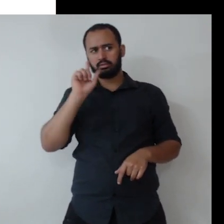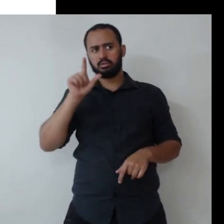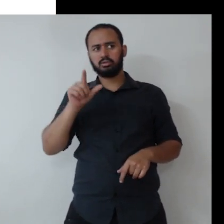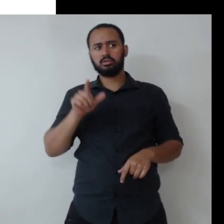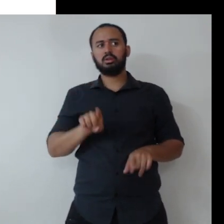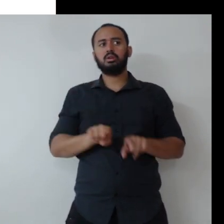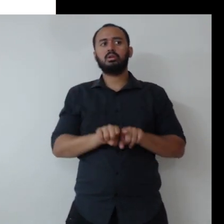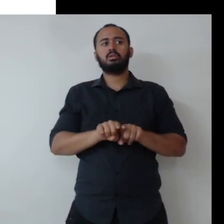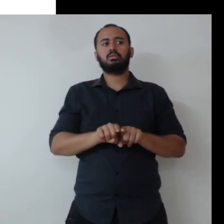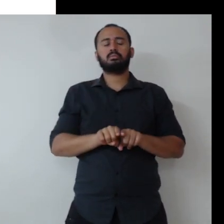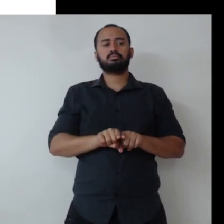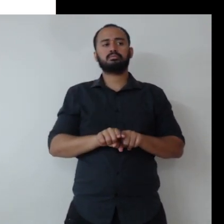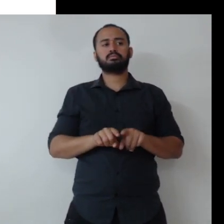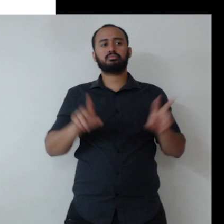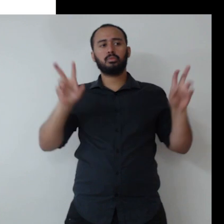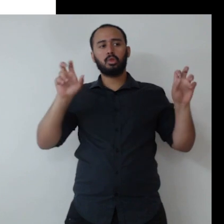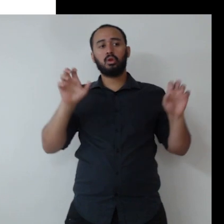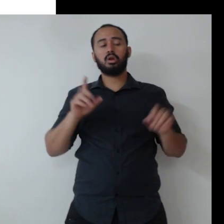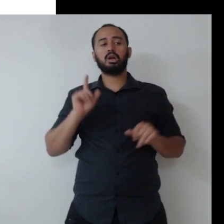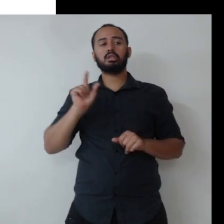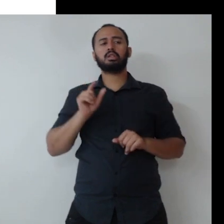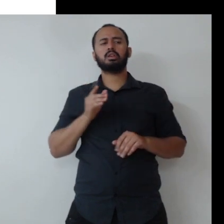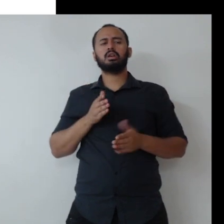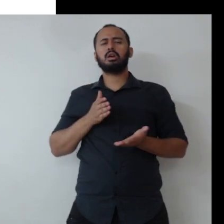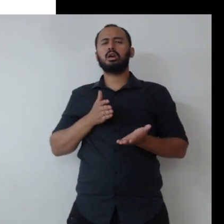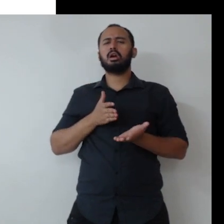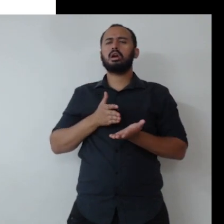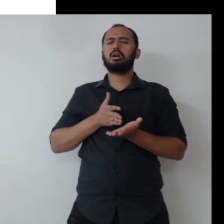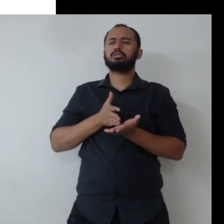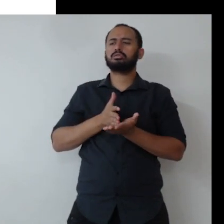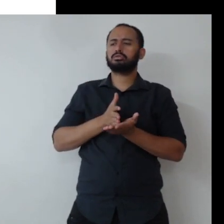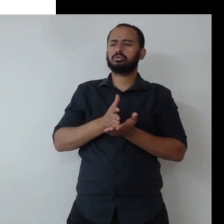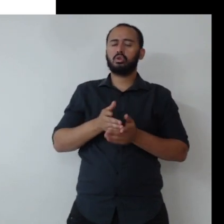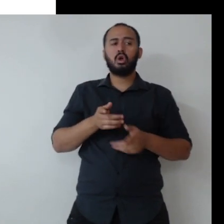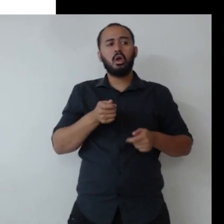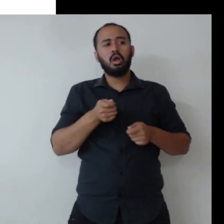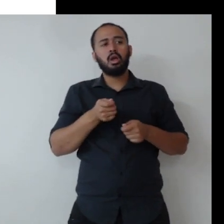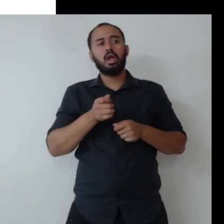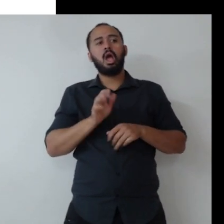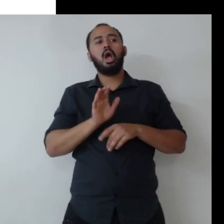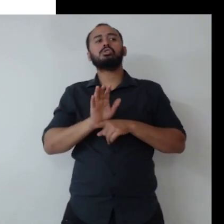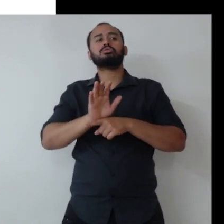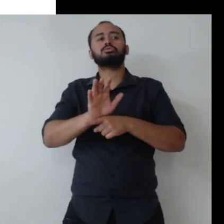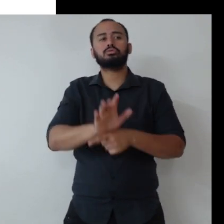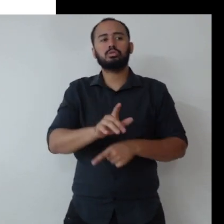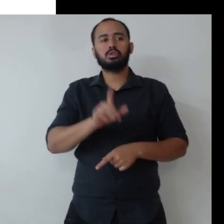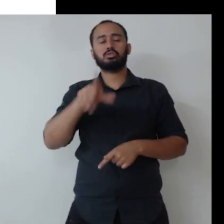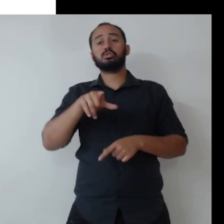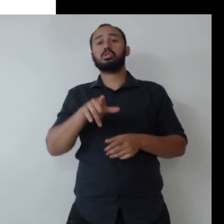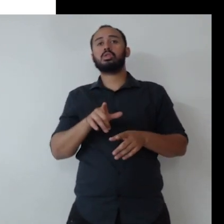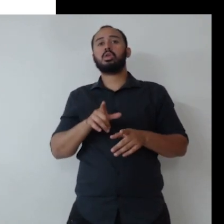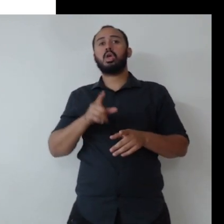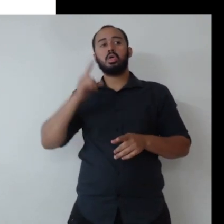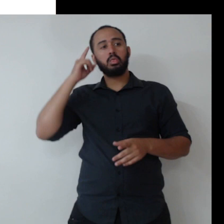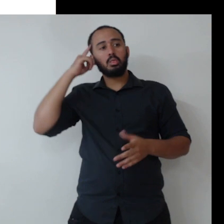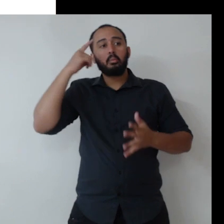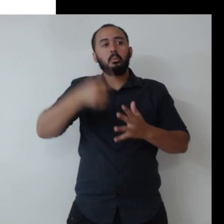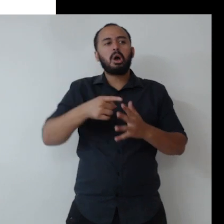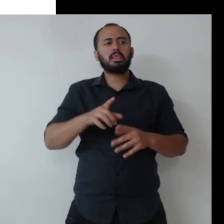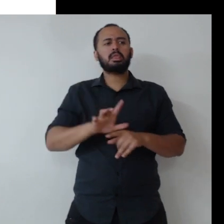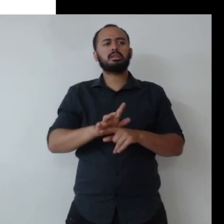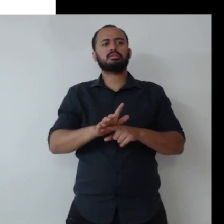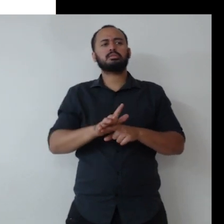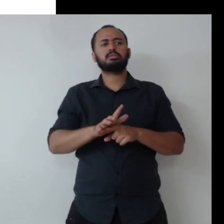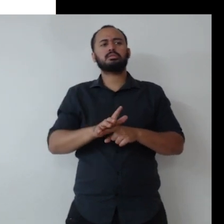são os fatores que influenciam, comportamentais que influenciam na tomada de decisão, seja no nível estratégico ou até a tomada de